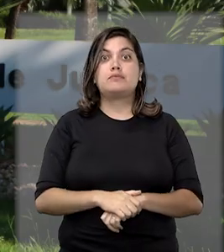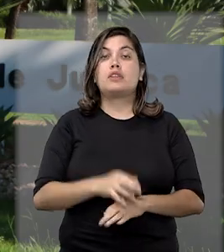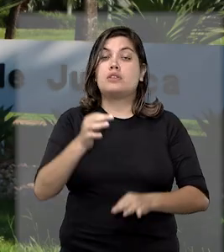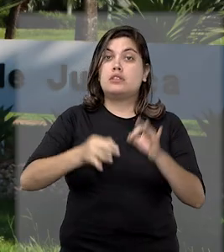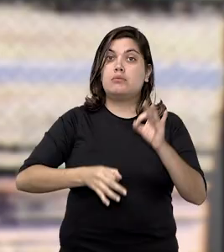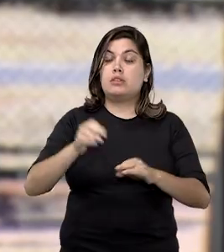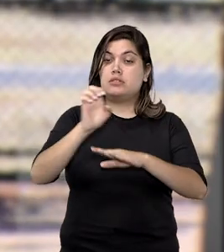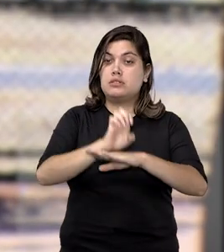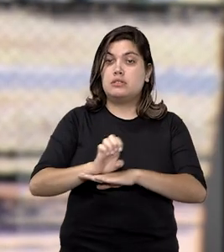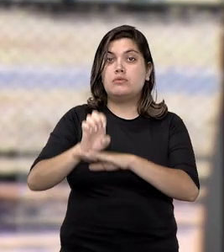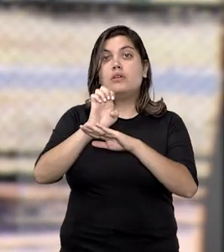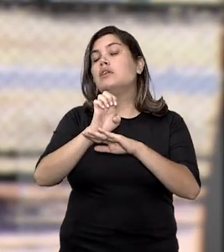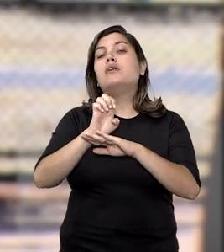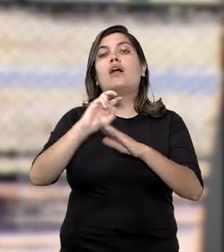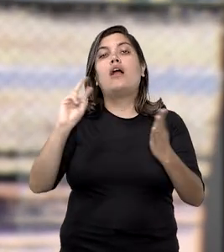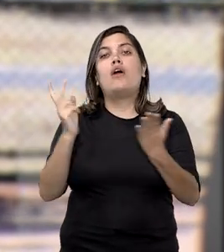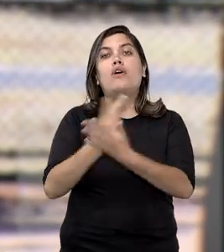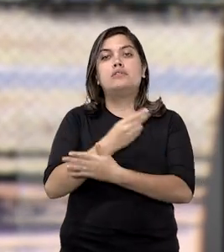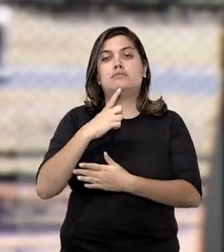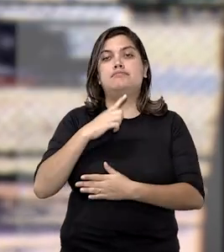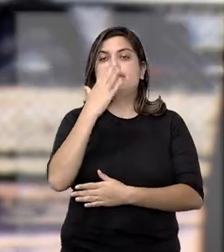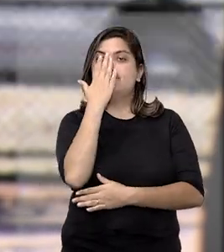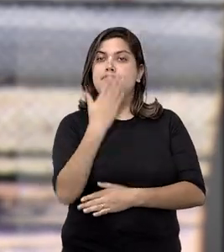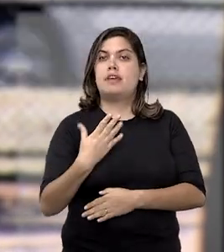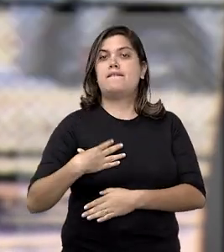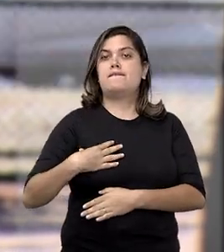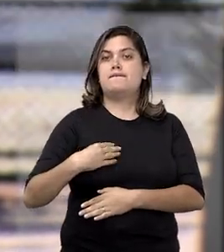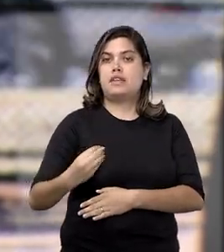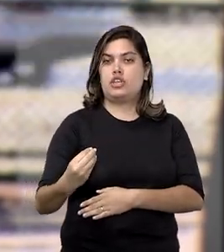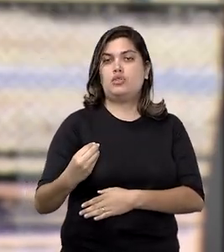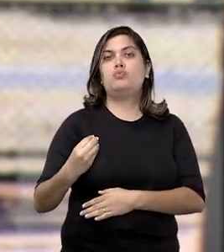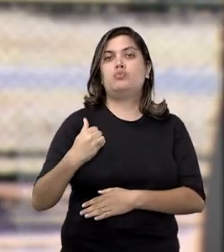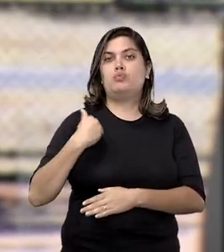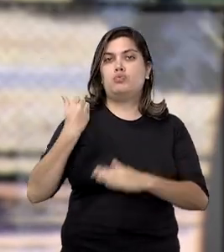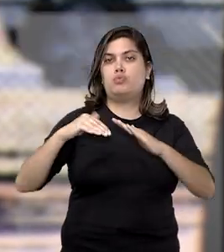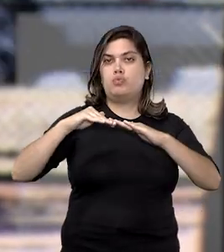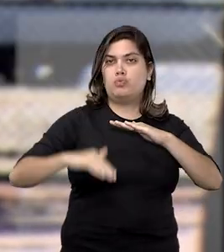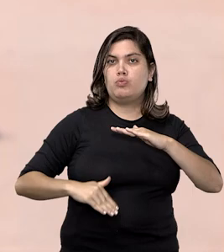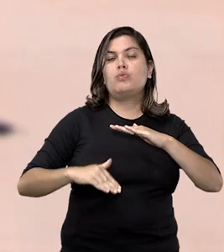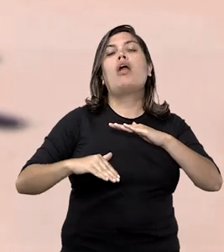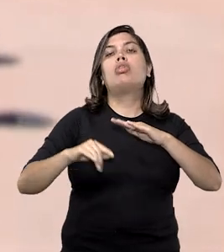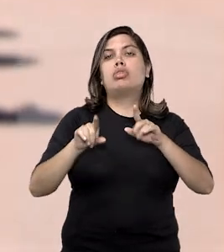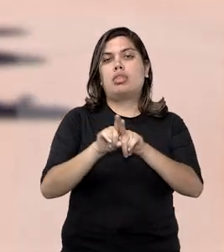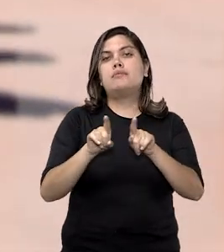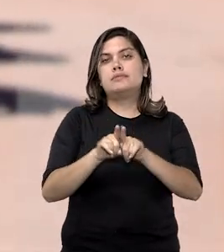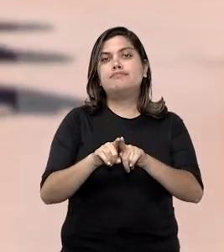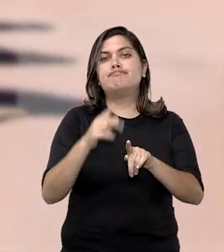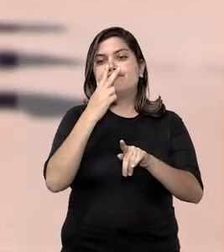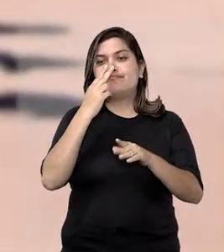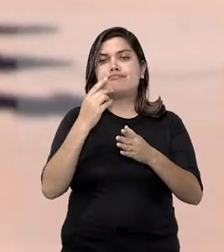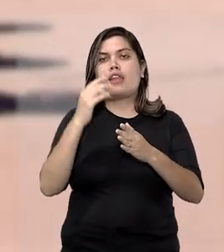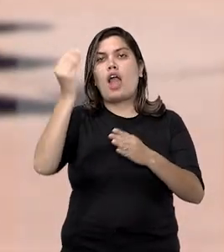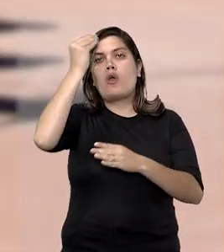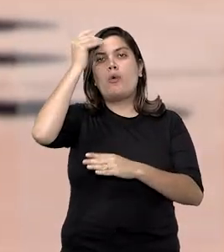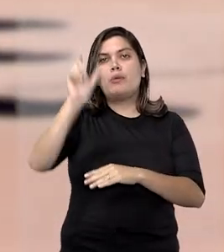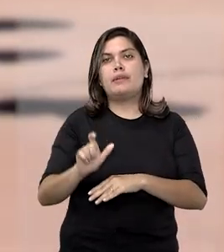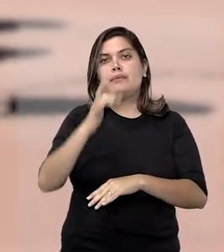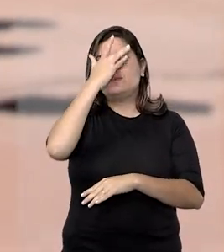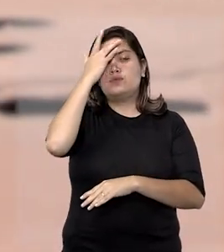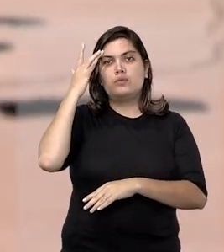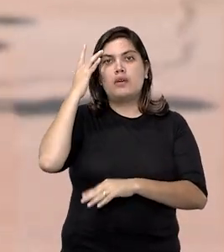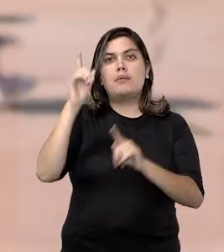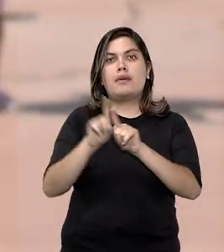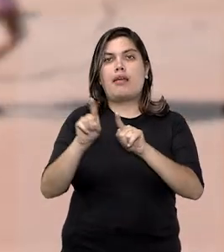Estadual, o fato de o delito ter ocorrido na presença do filho menor exerceba a reprovabilidade da conduta do agente,